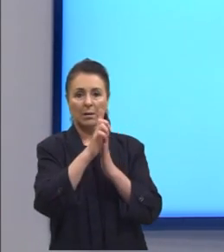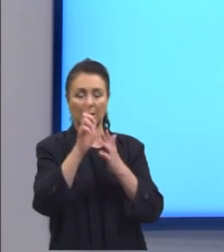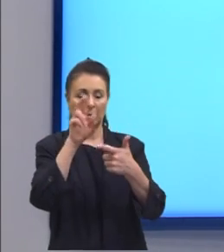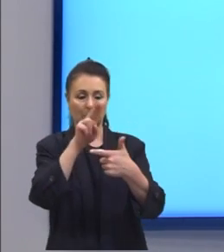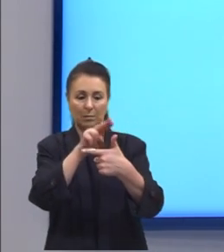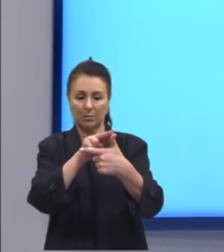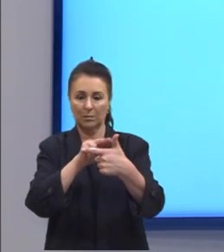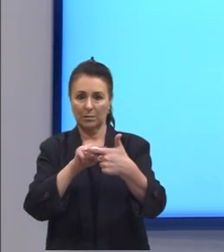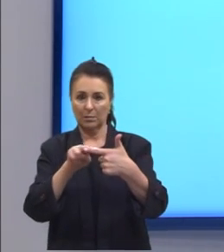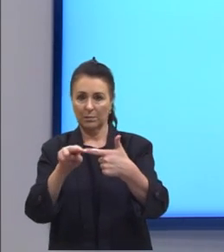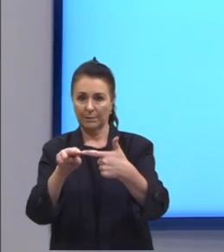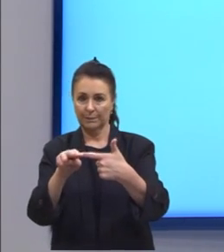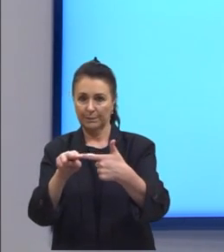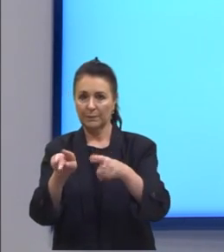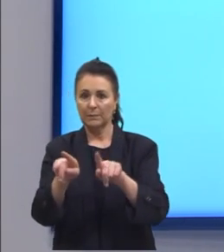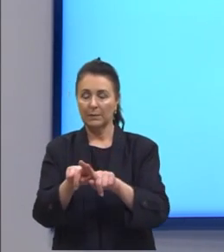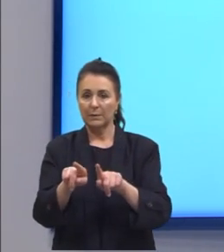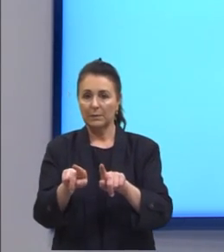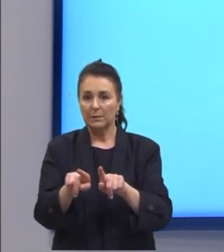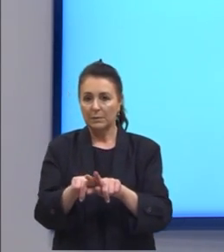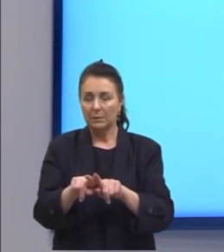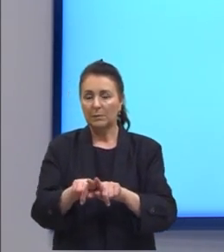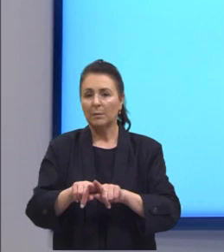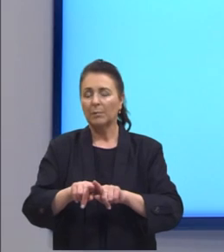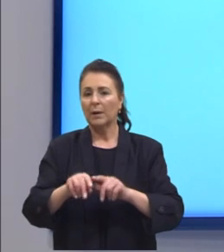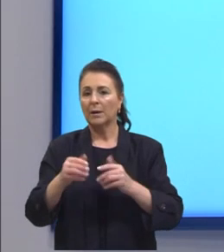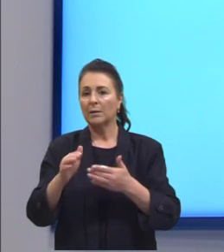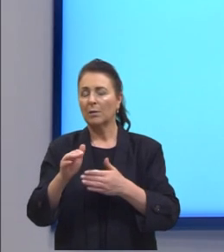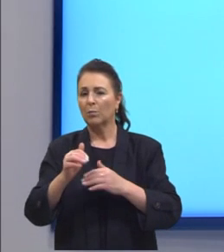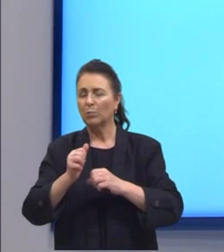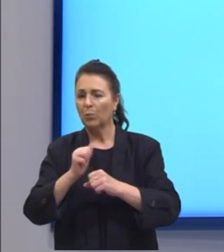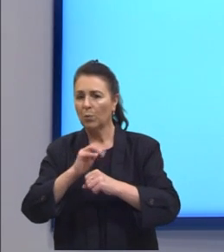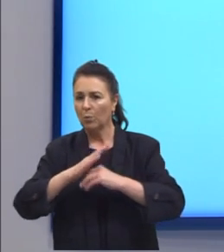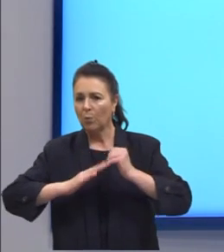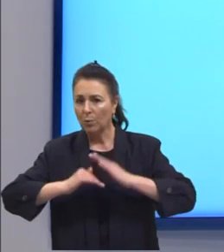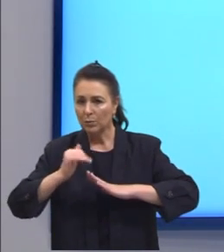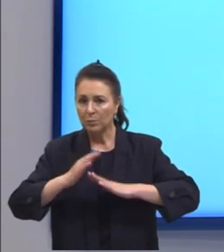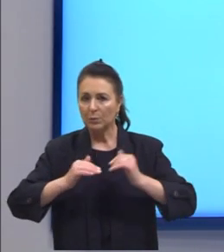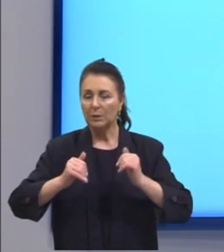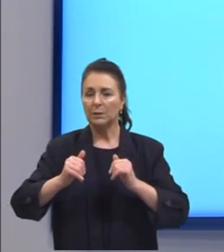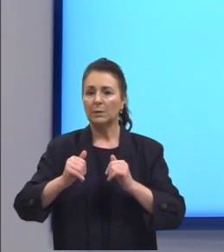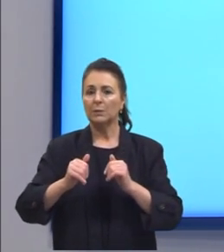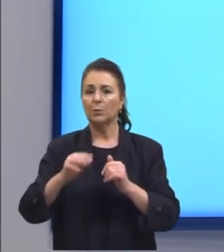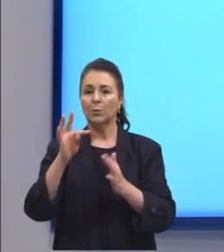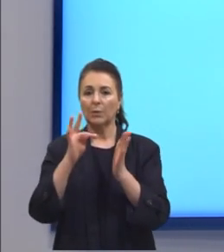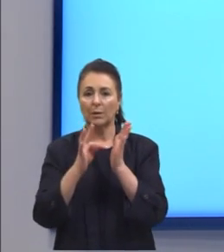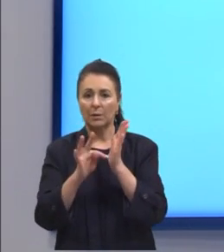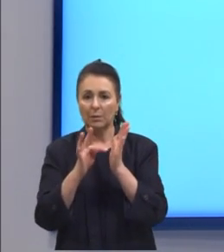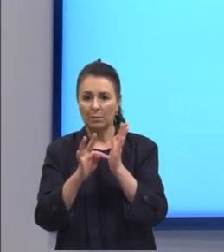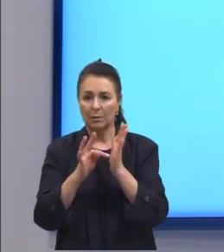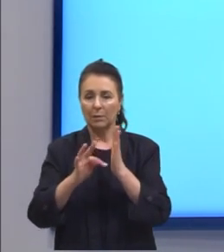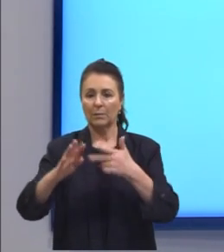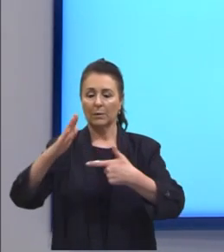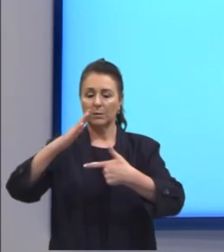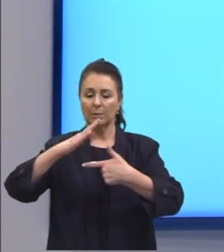cossenos mas também elas são construídas com base no teorema de Pitágoras então em um dos casos nós vamos